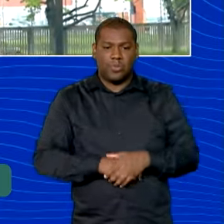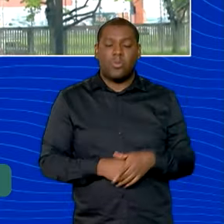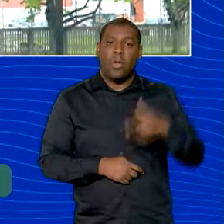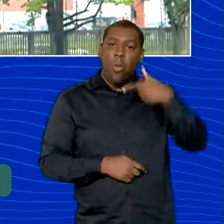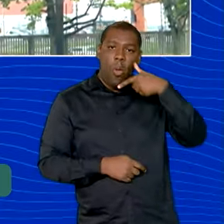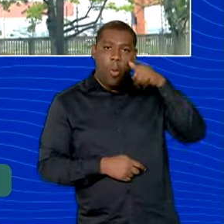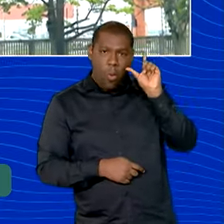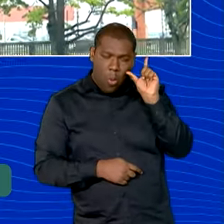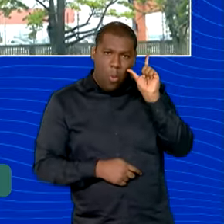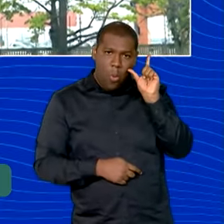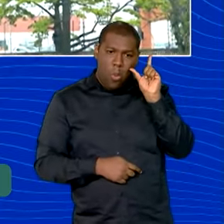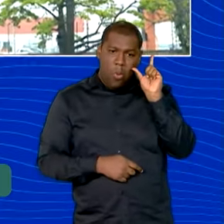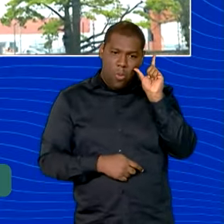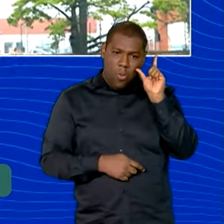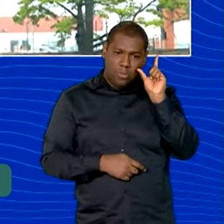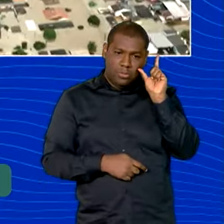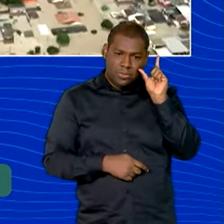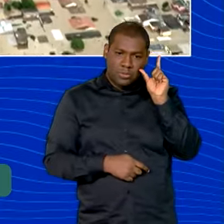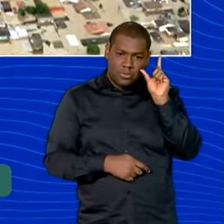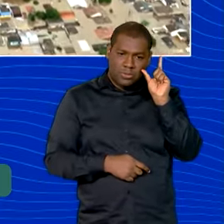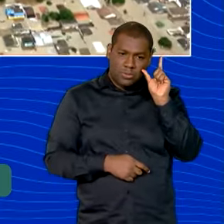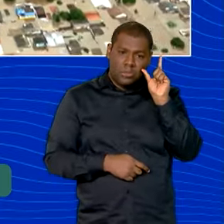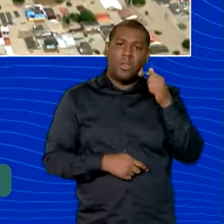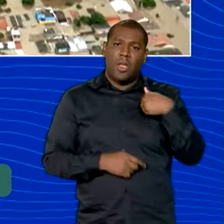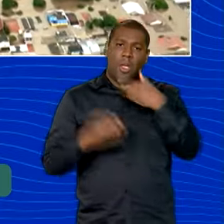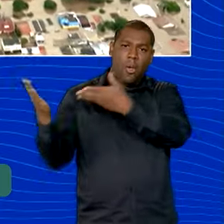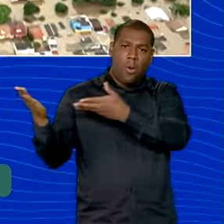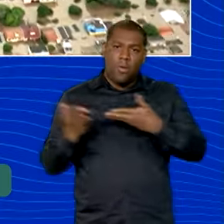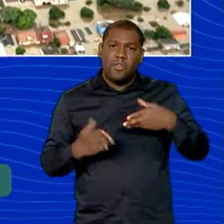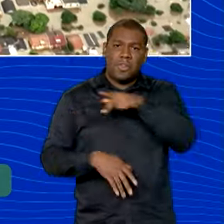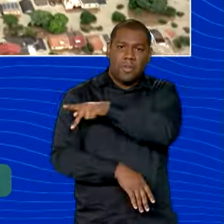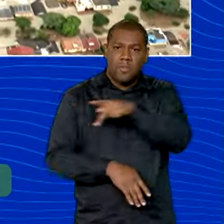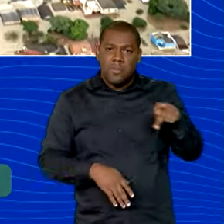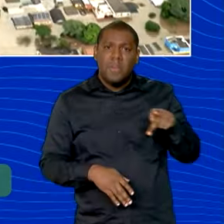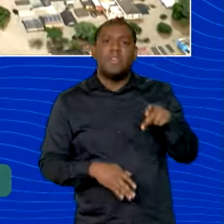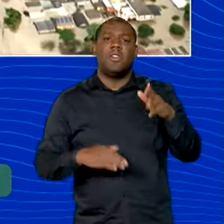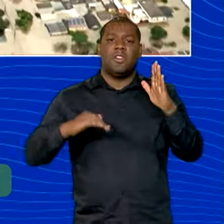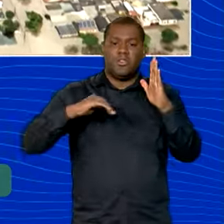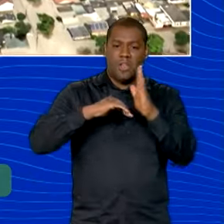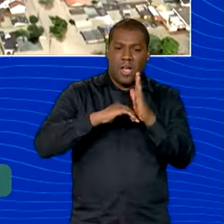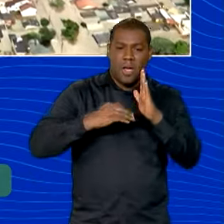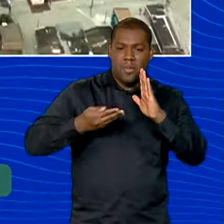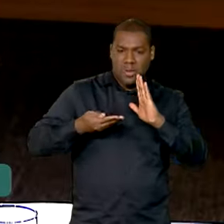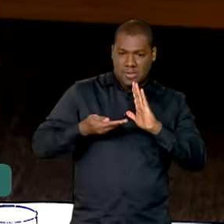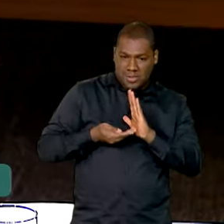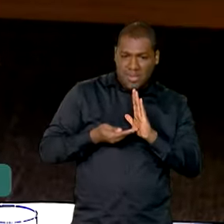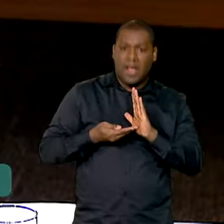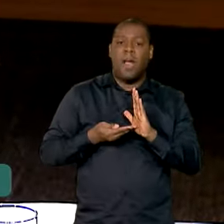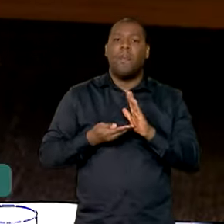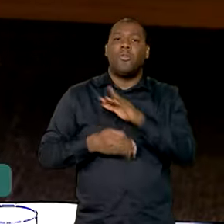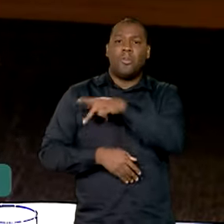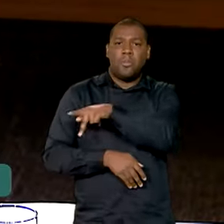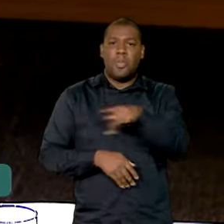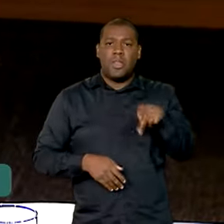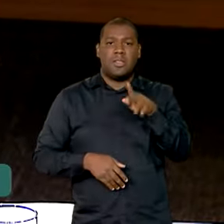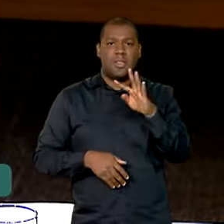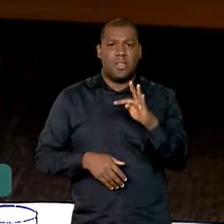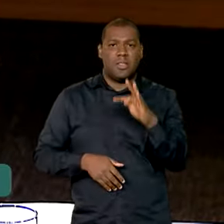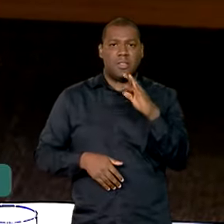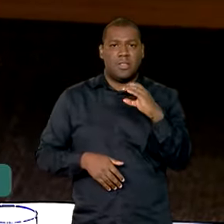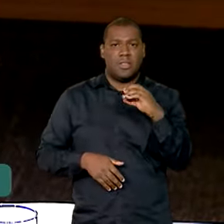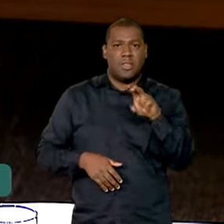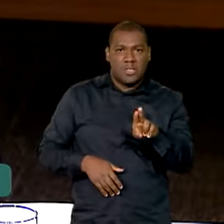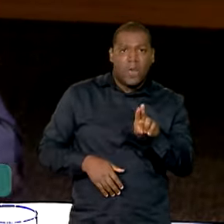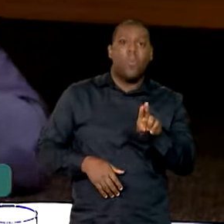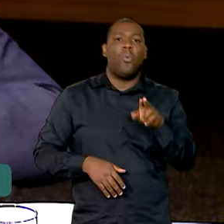a primeira iniciativa, e eu fiz questão de convidar o presidente da Câmara, o presidente do Senado, sabe, o Tribunal de Contas e a Suprema